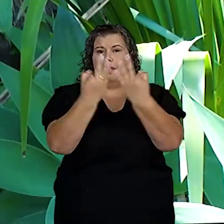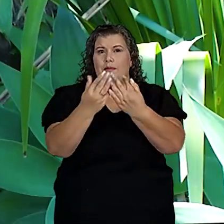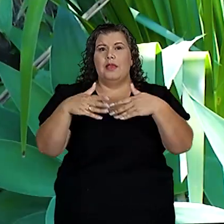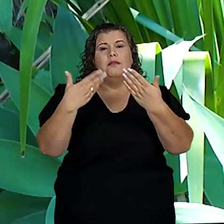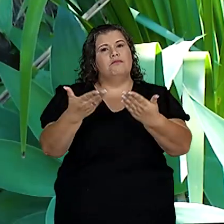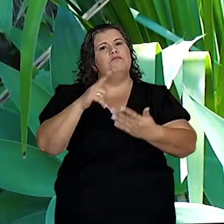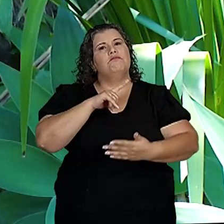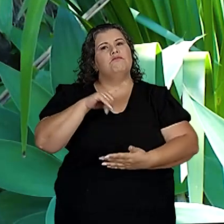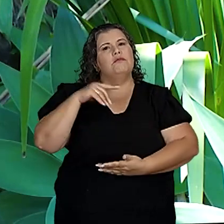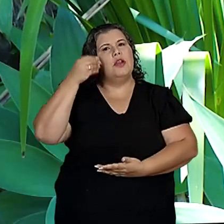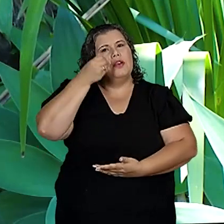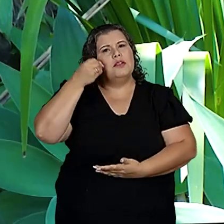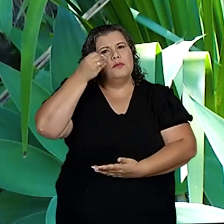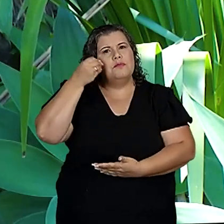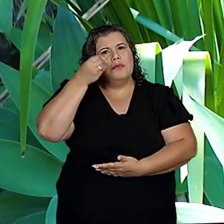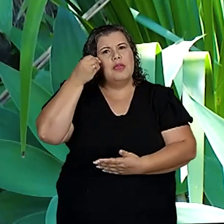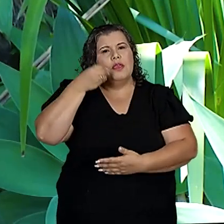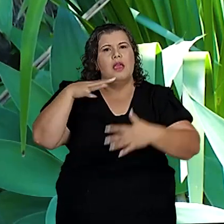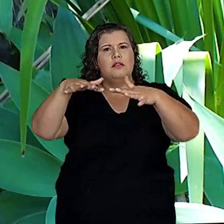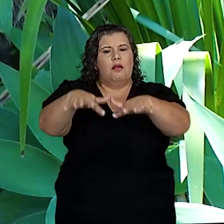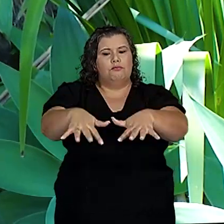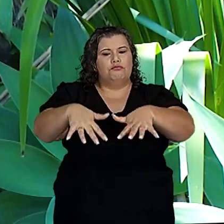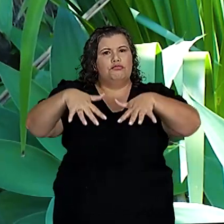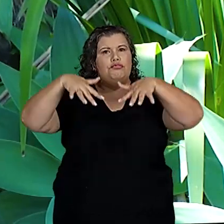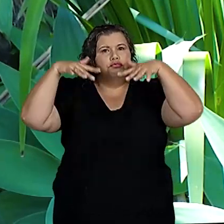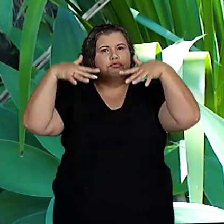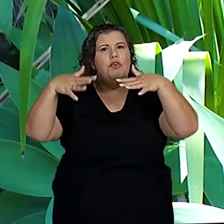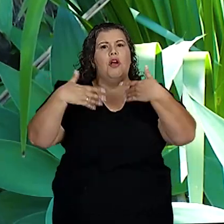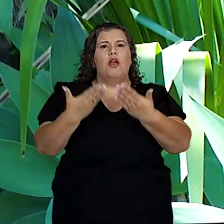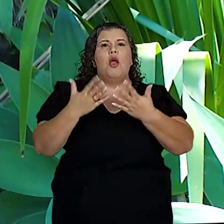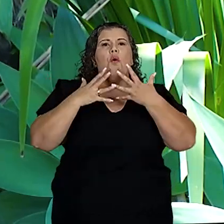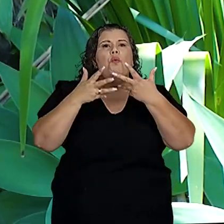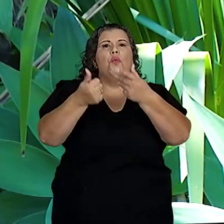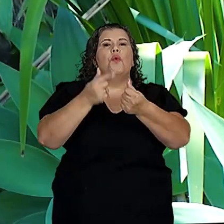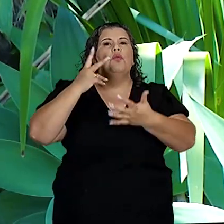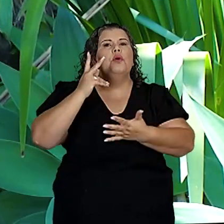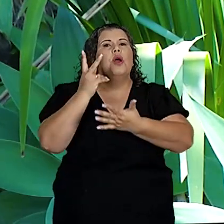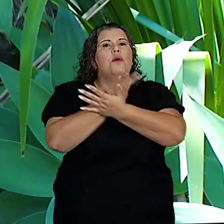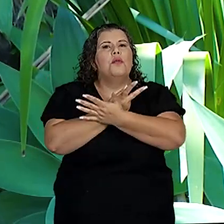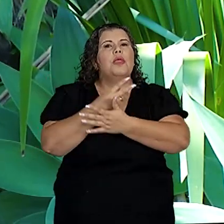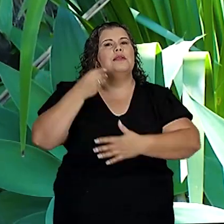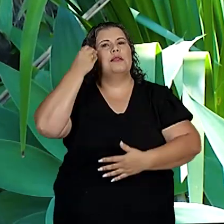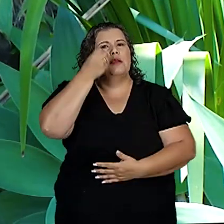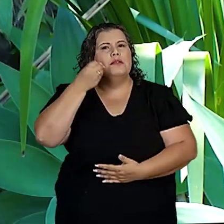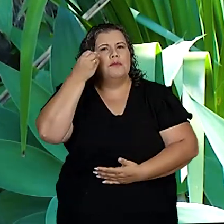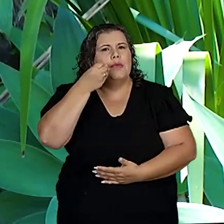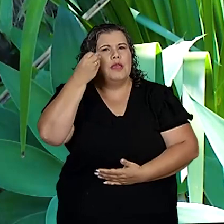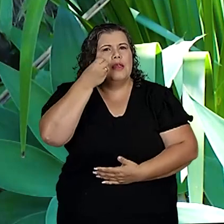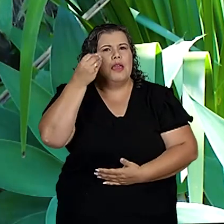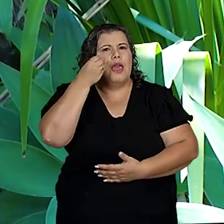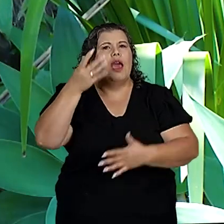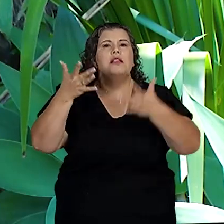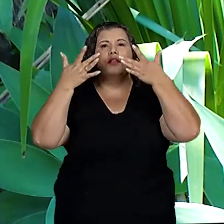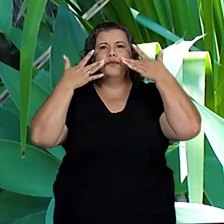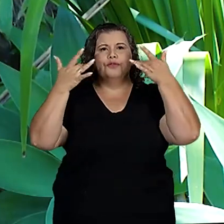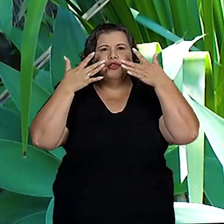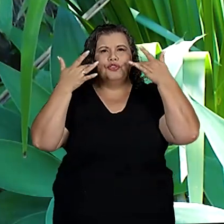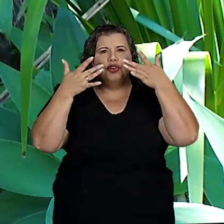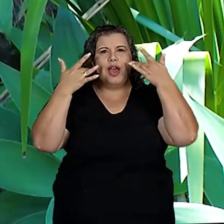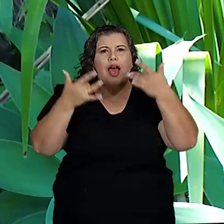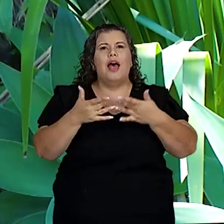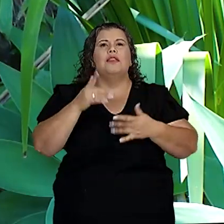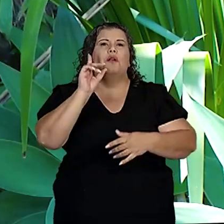Olha, a experiência de uma sala de espetáculo, todos os desdobramentos daquilo que a gente experiencia dentro de um